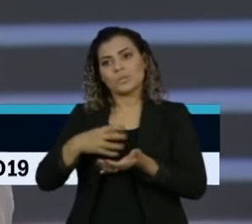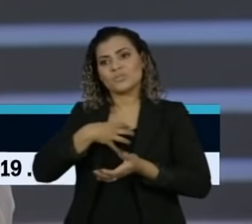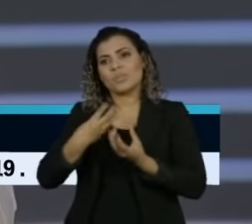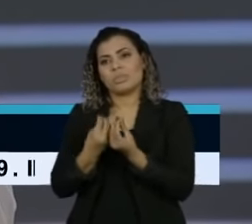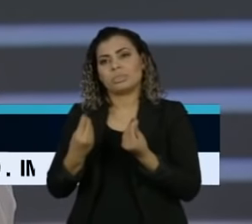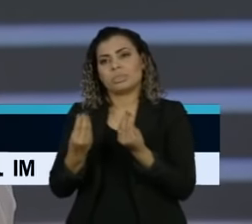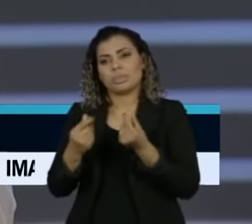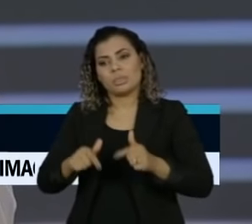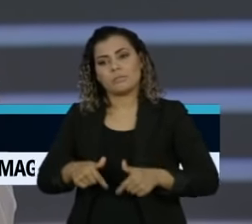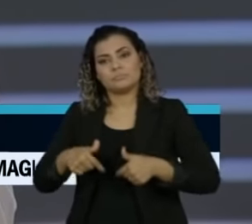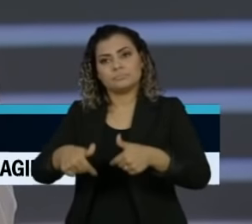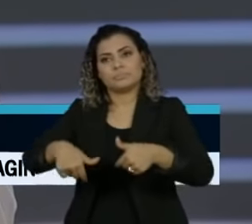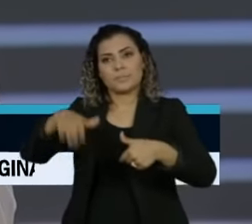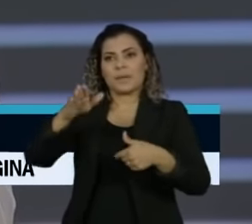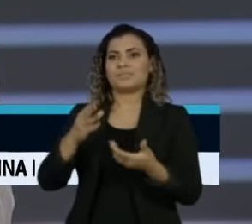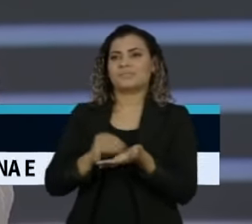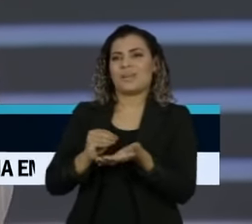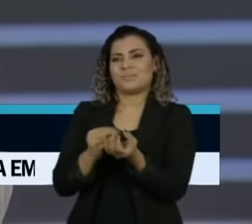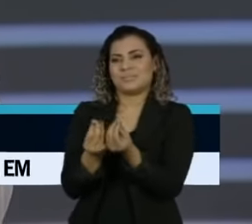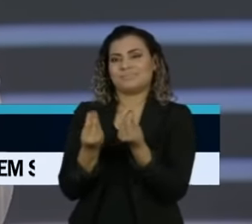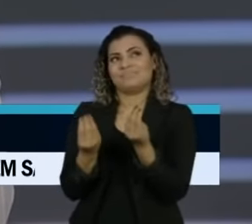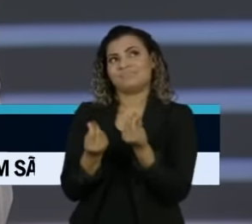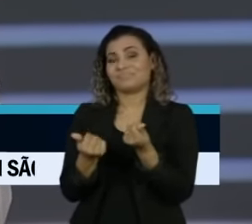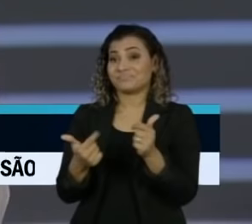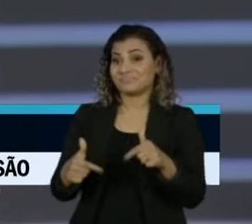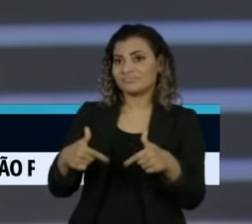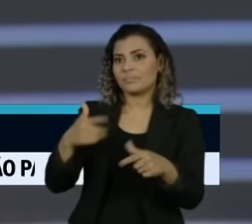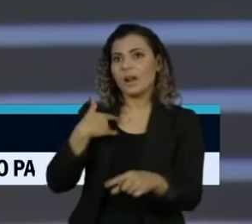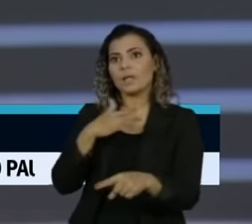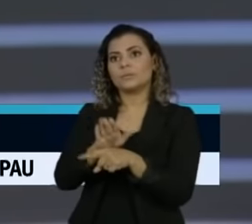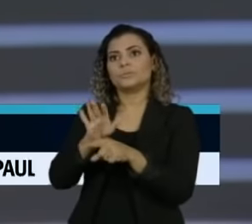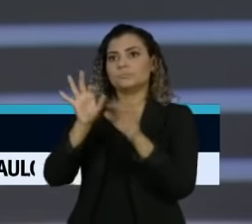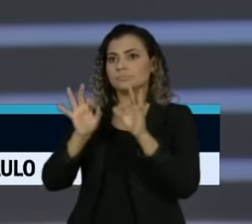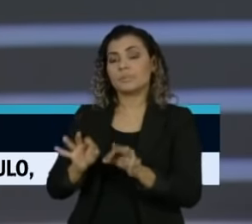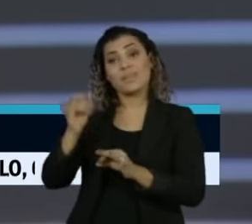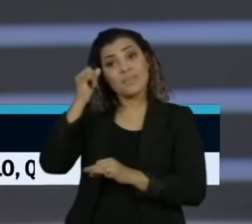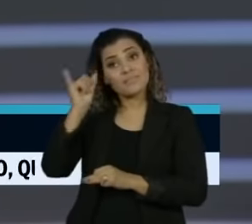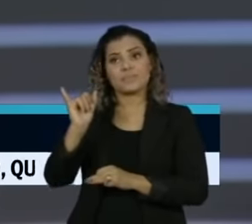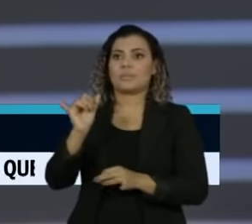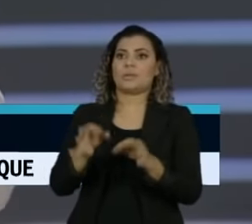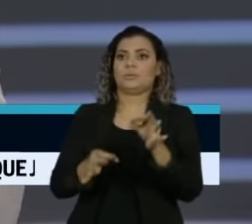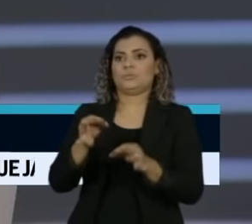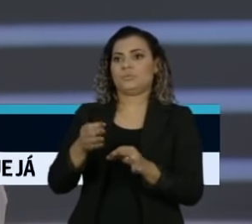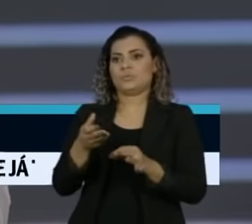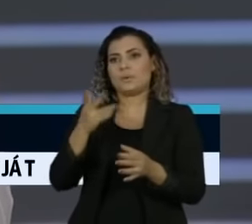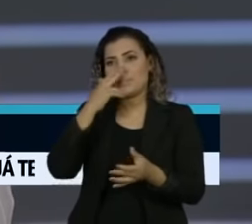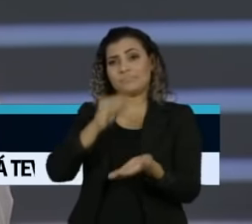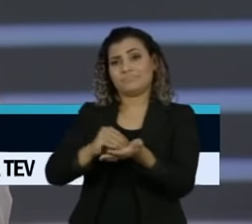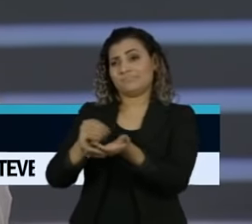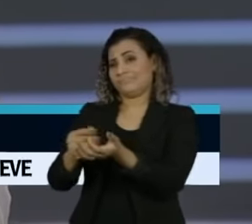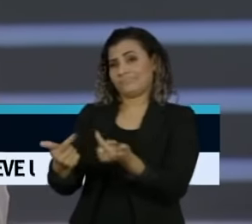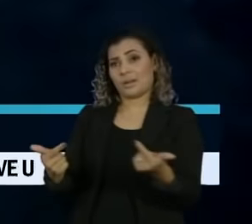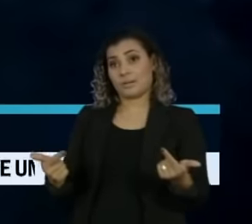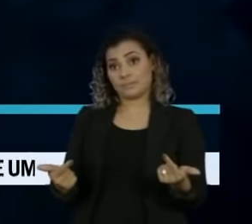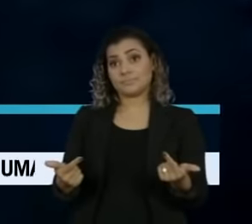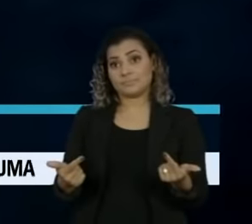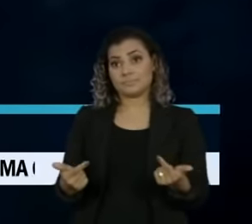longo prazo, está faltando uma ação que contribua para não cometer as injustiças que está sendo o reclamo de todos.